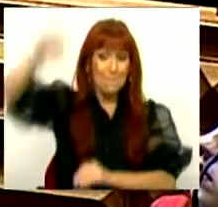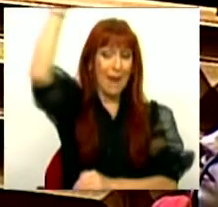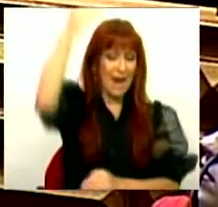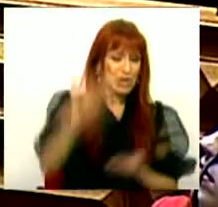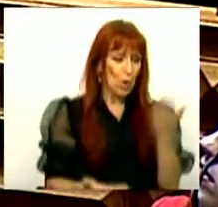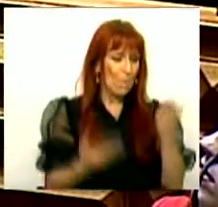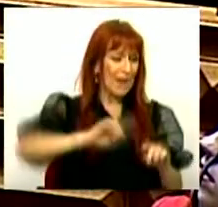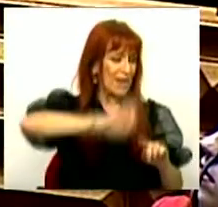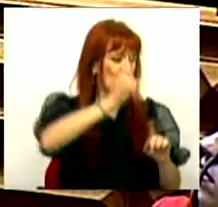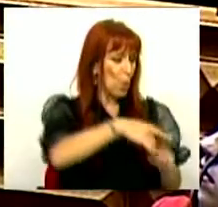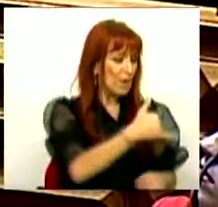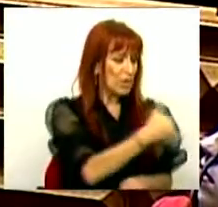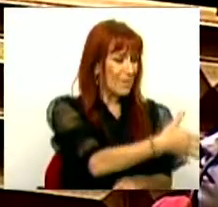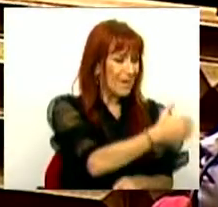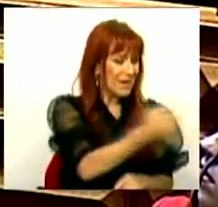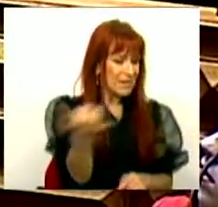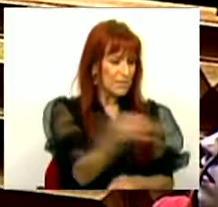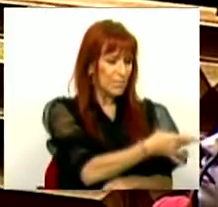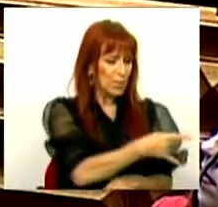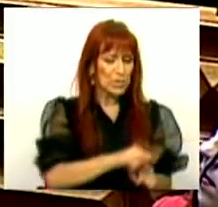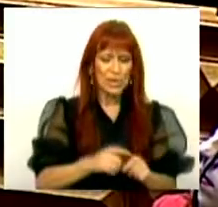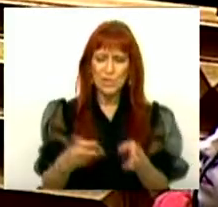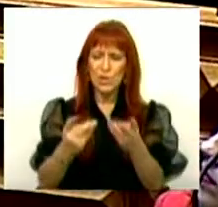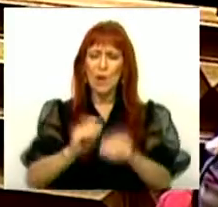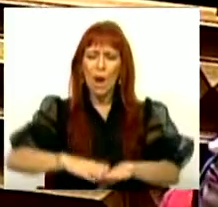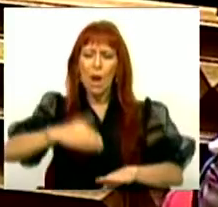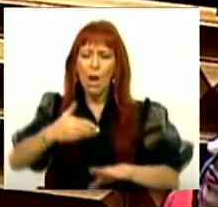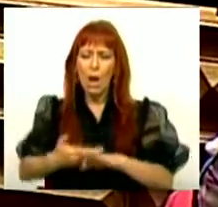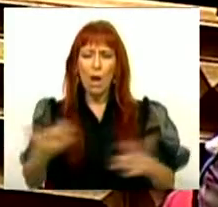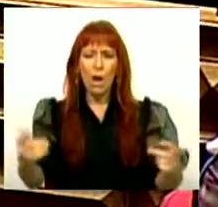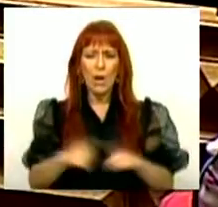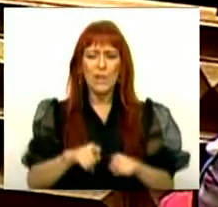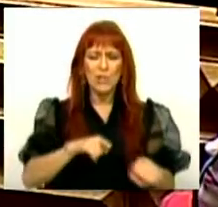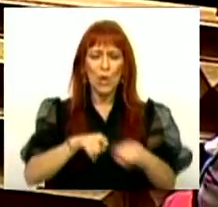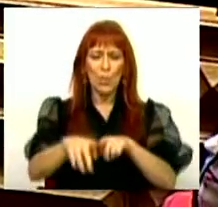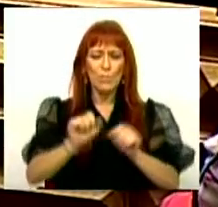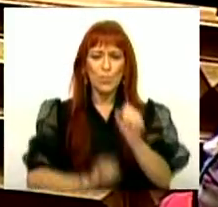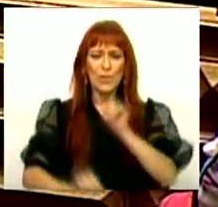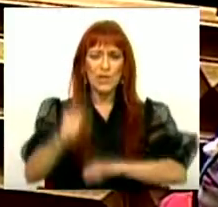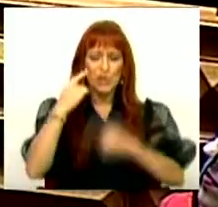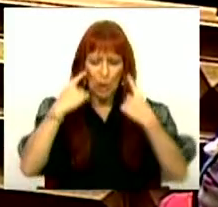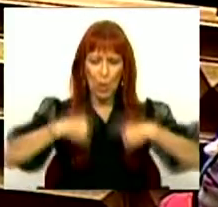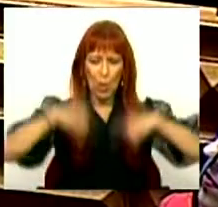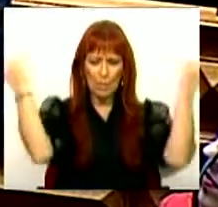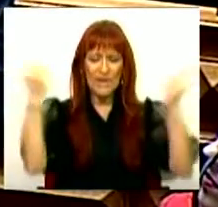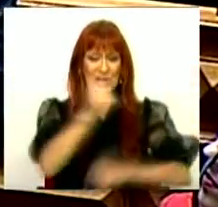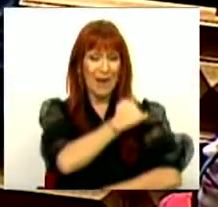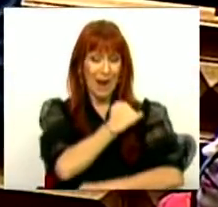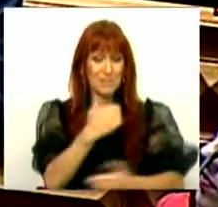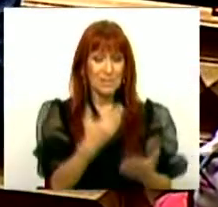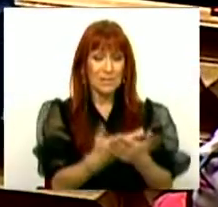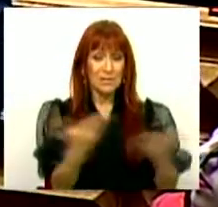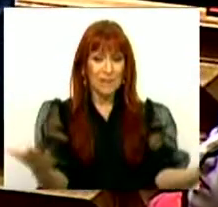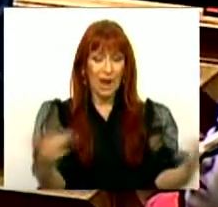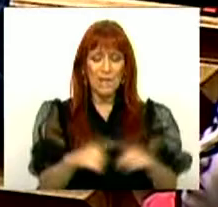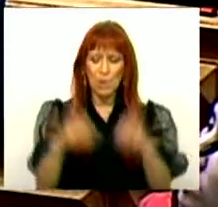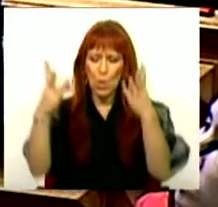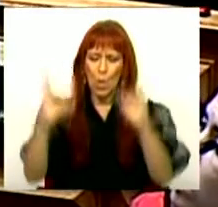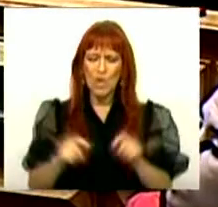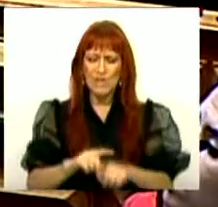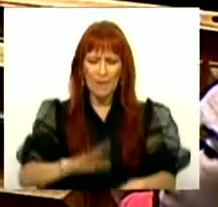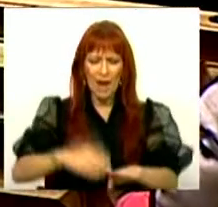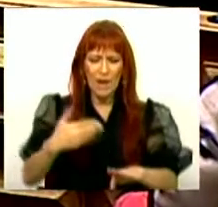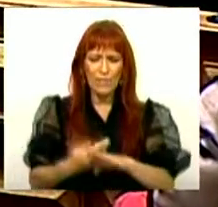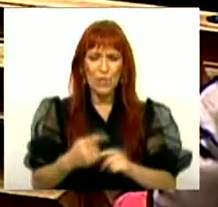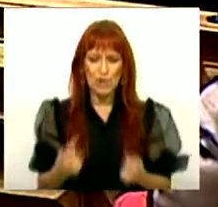ano de 2015. É um orçamento que reforça as políticas públicas de habitação e é um orçamento que